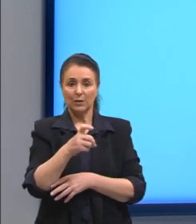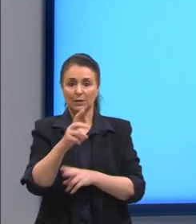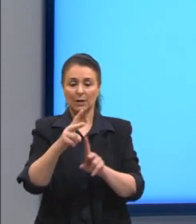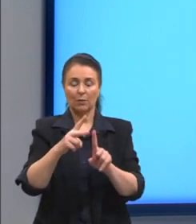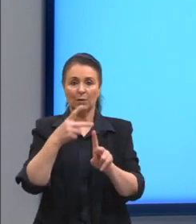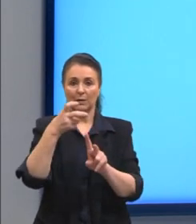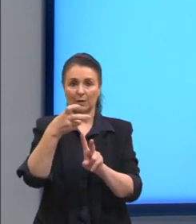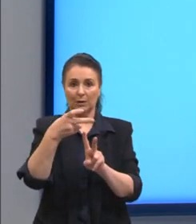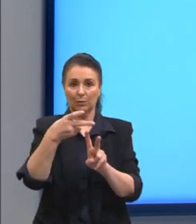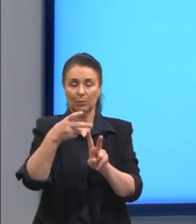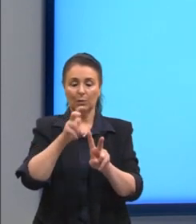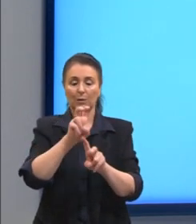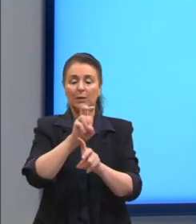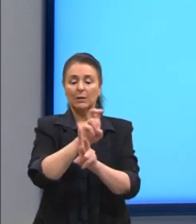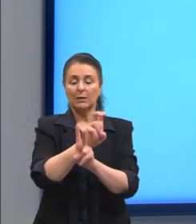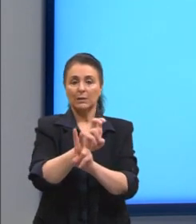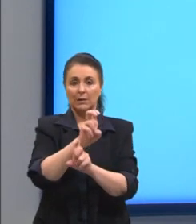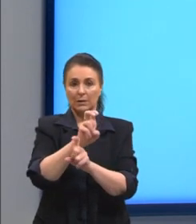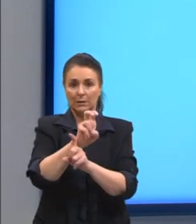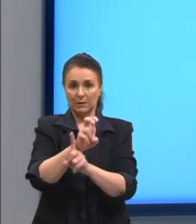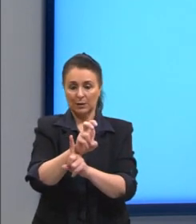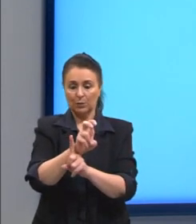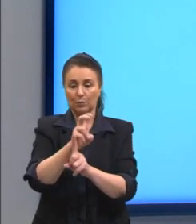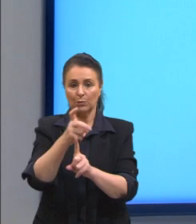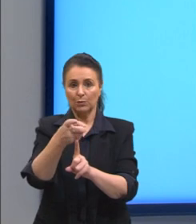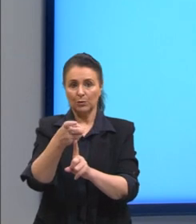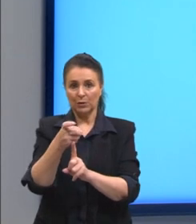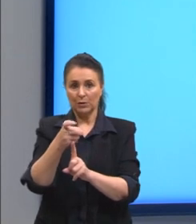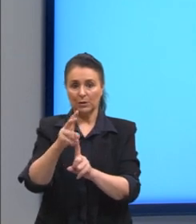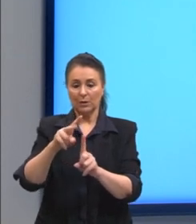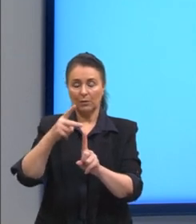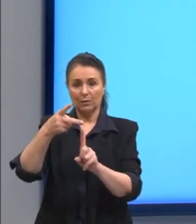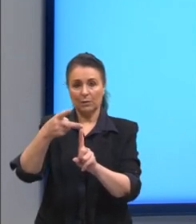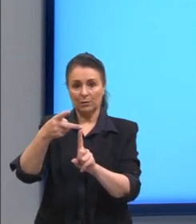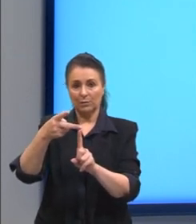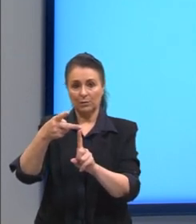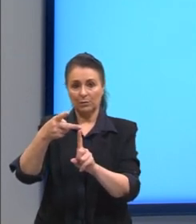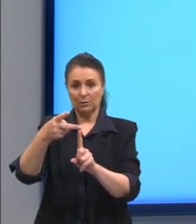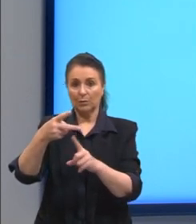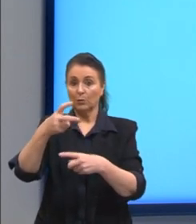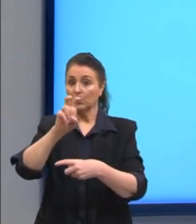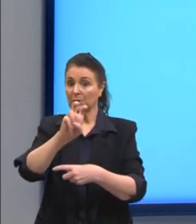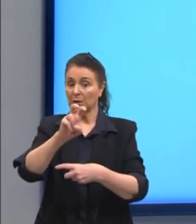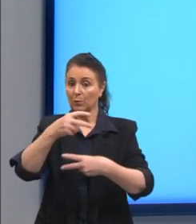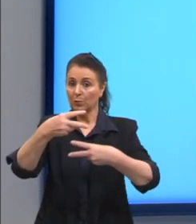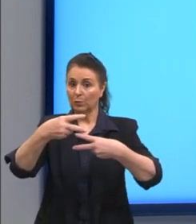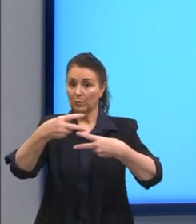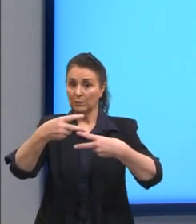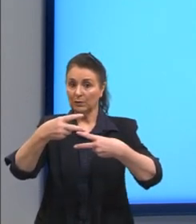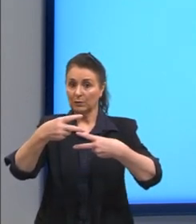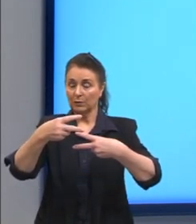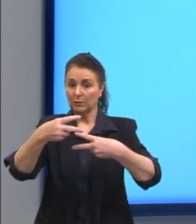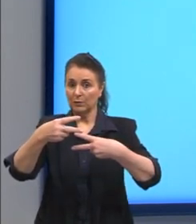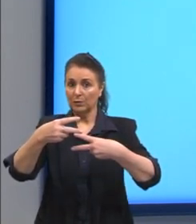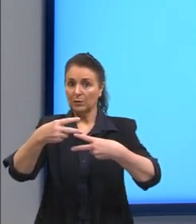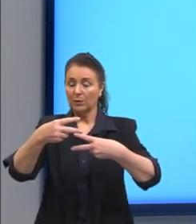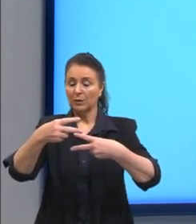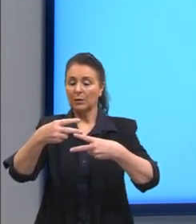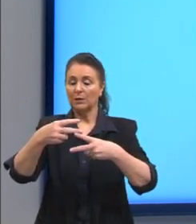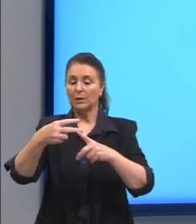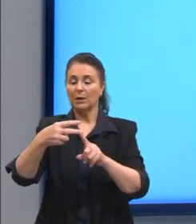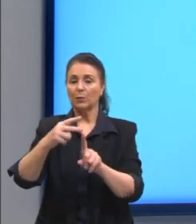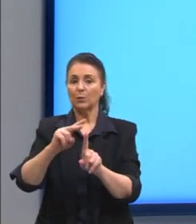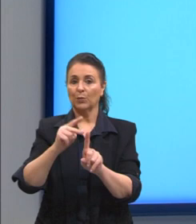quadrado. 5 é o coeficiente da nossa variável X. E nós temos ainda este expoente